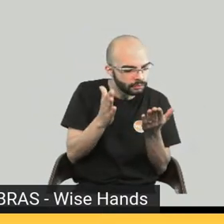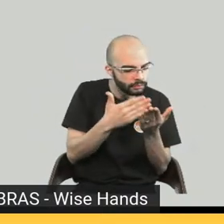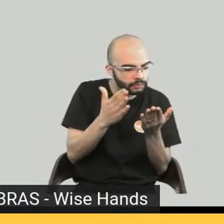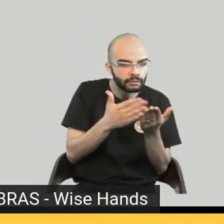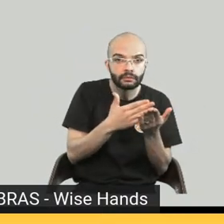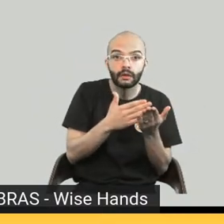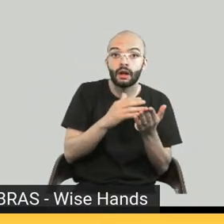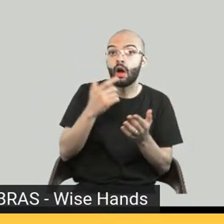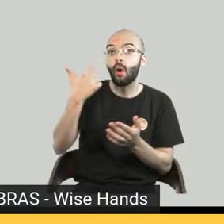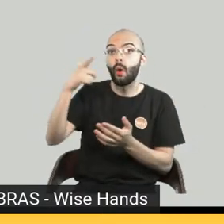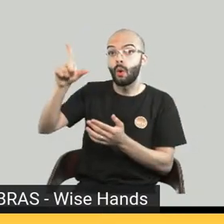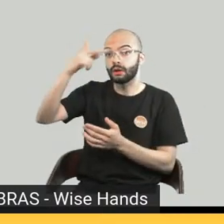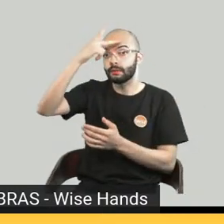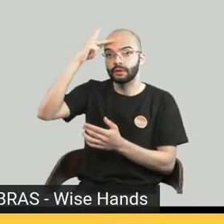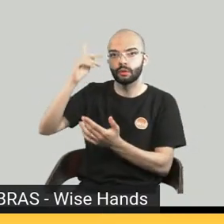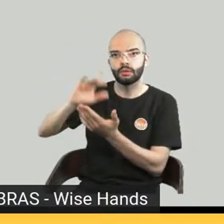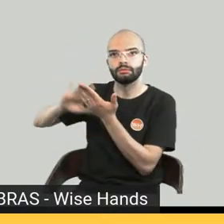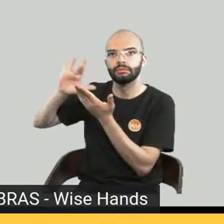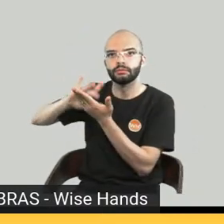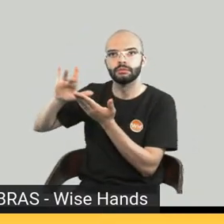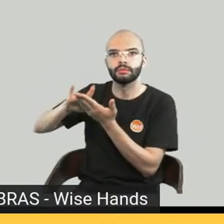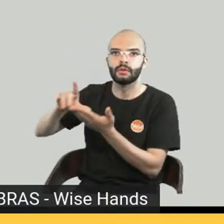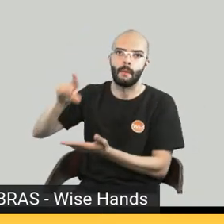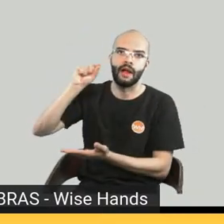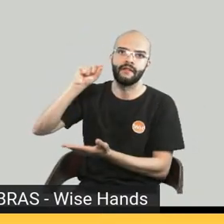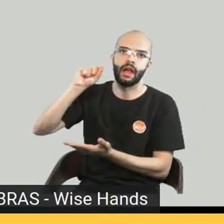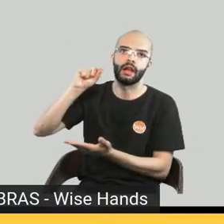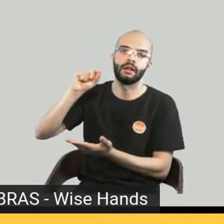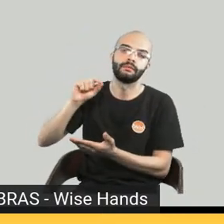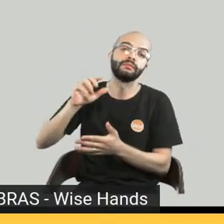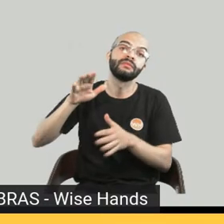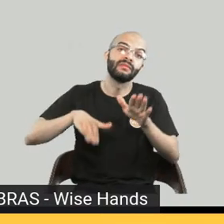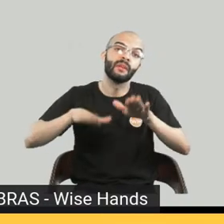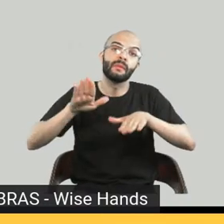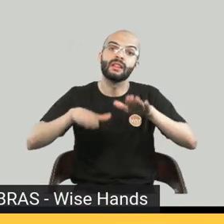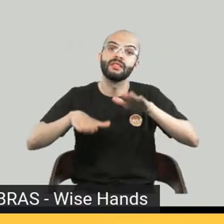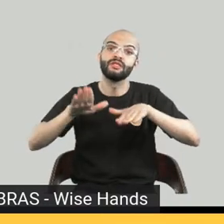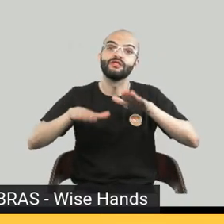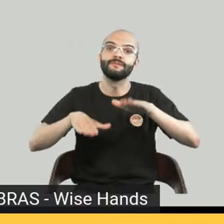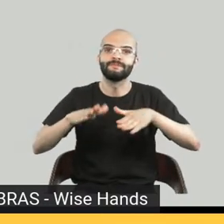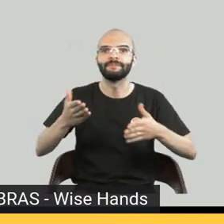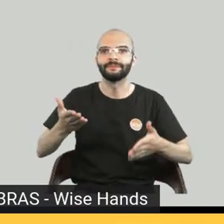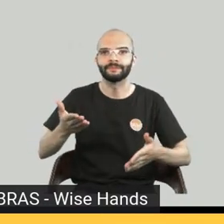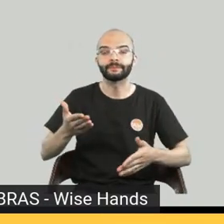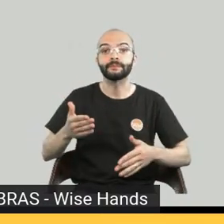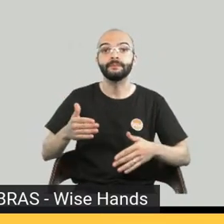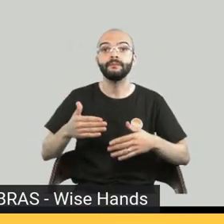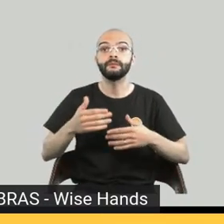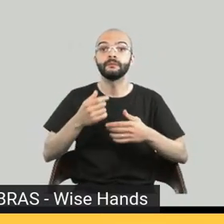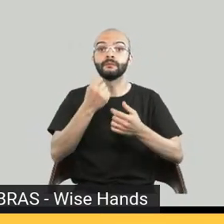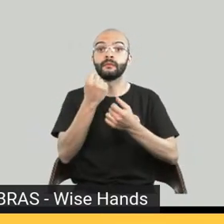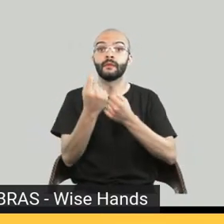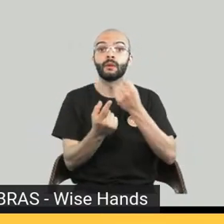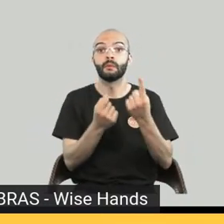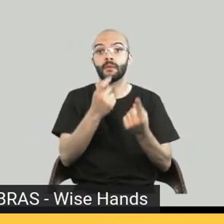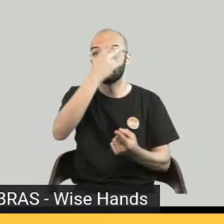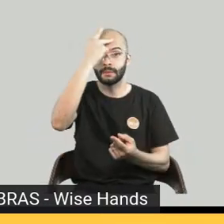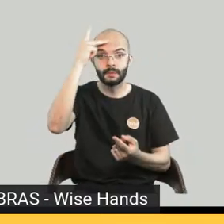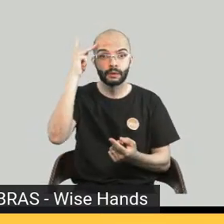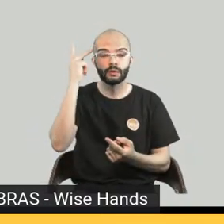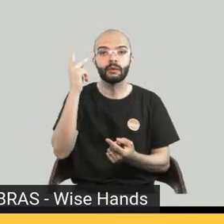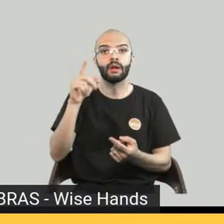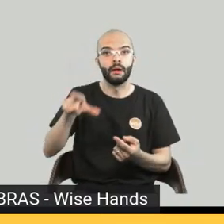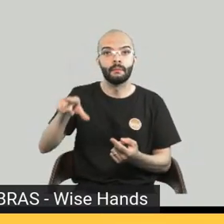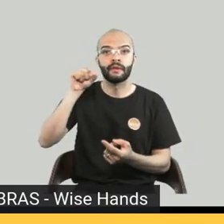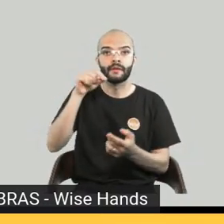como consumidora, se tem um livro que eu gosto muito, eu quero ver no meu instante, ou que eu quero consultar, folhear com frequência, eu vou preferir o